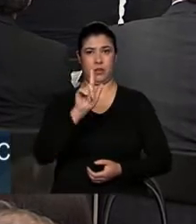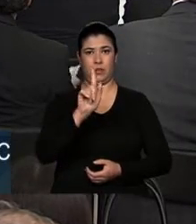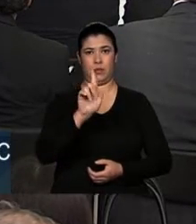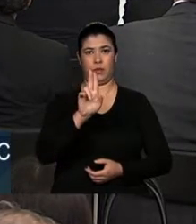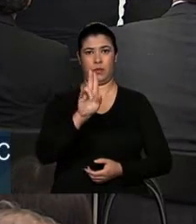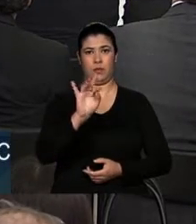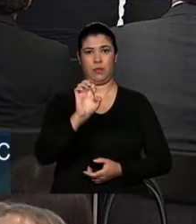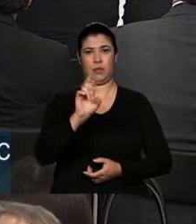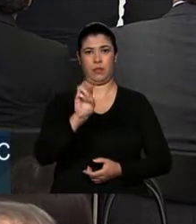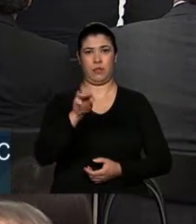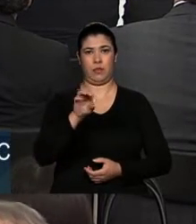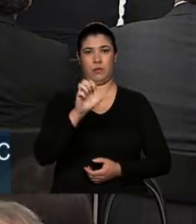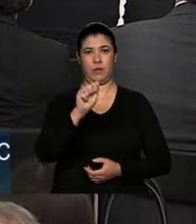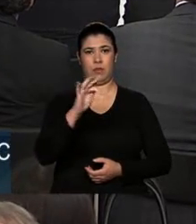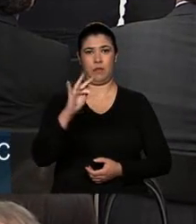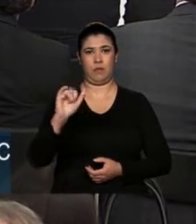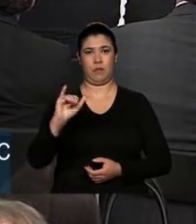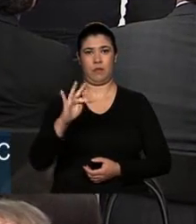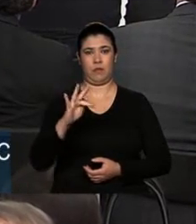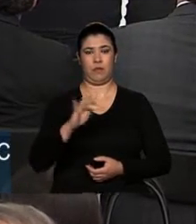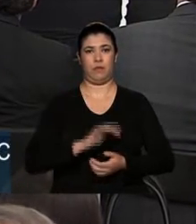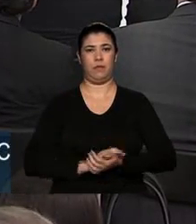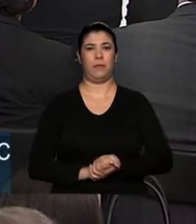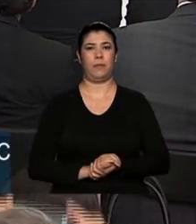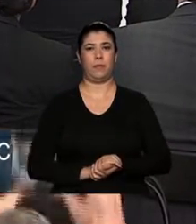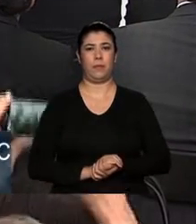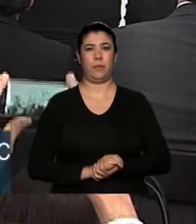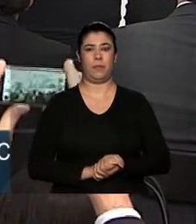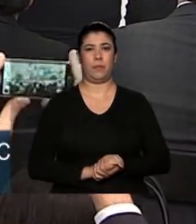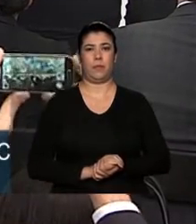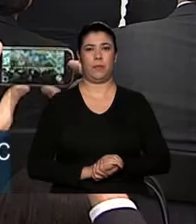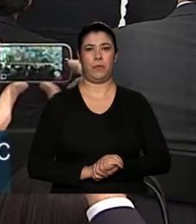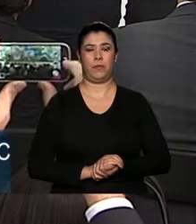Afif. Muito obrigado, presidente.